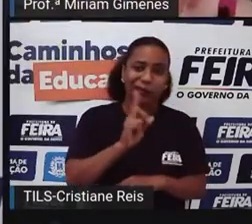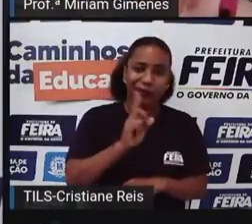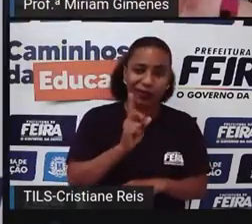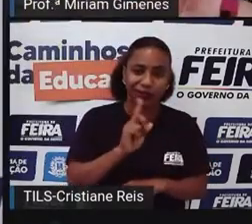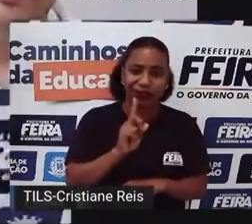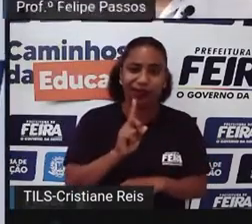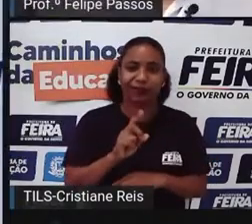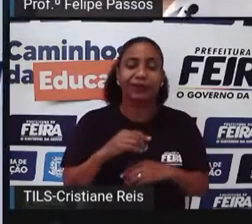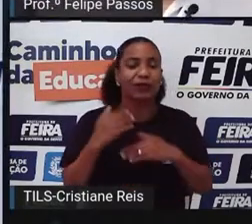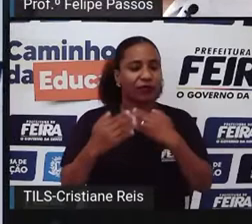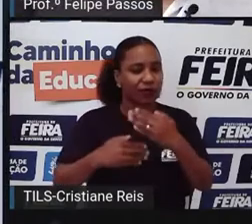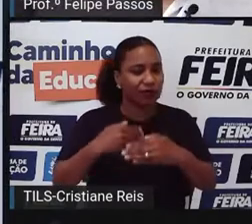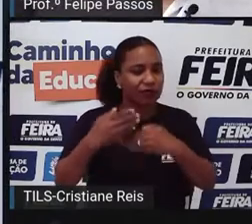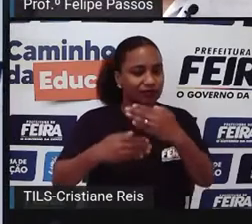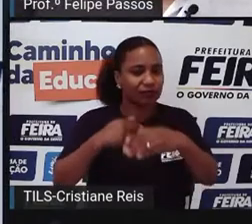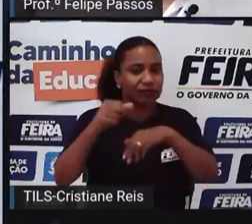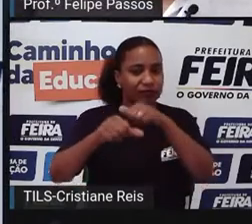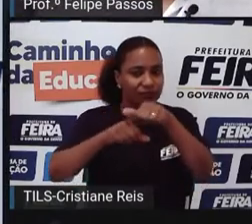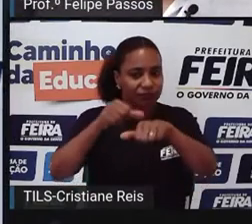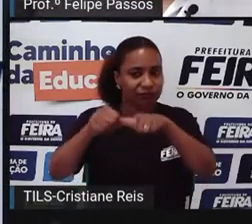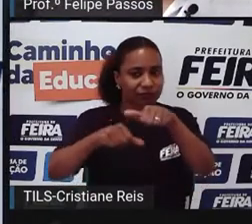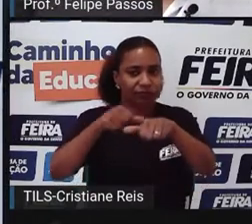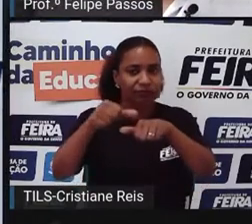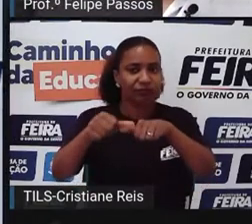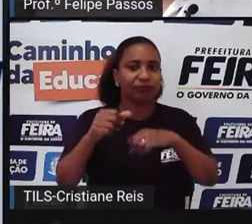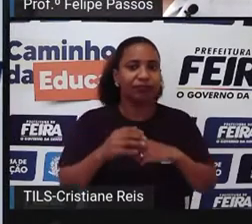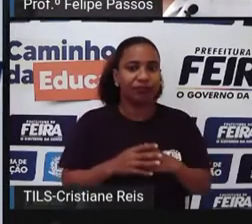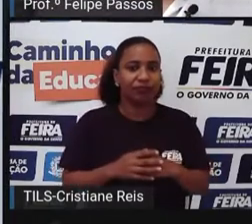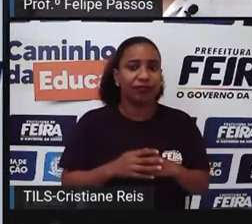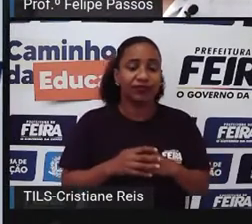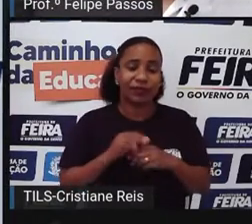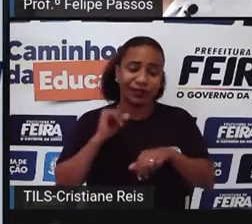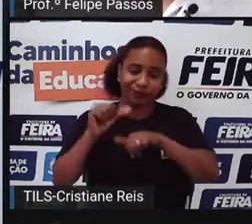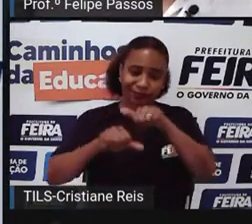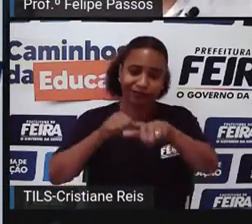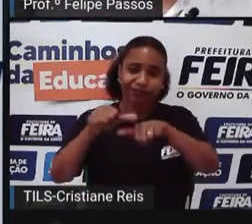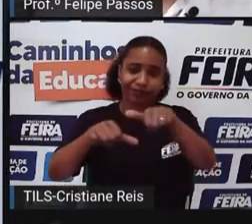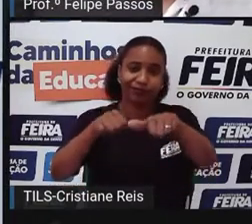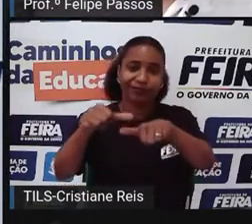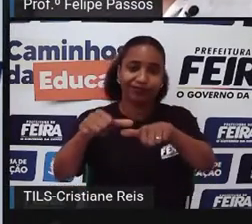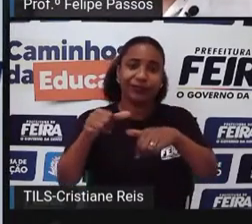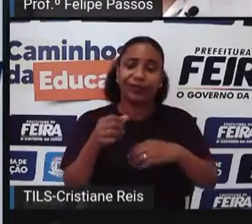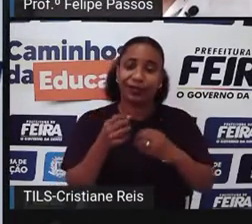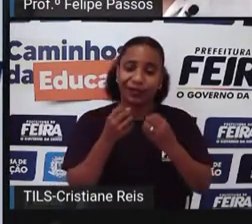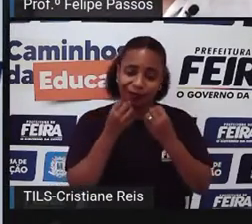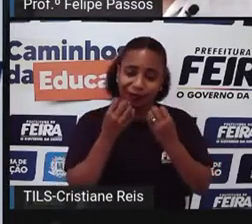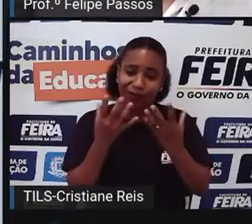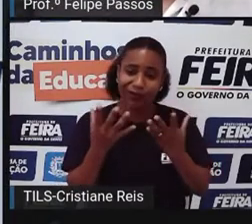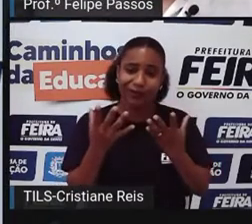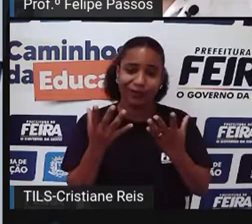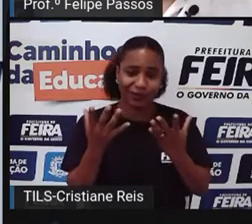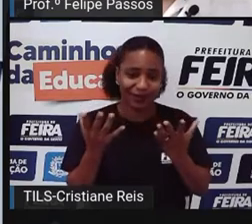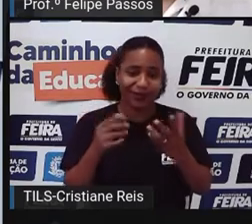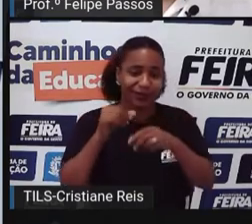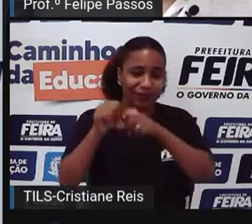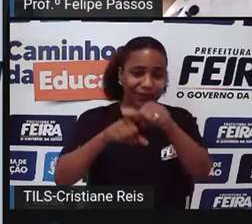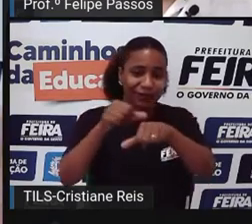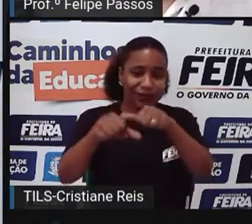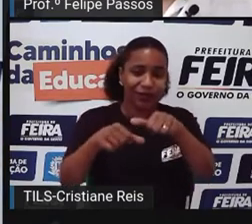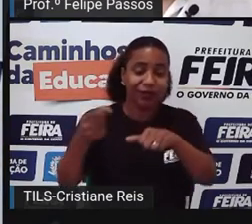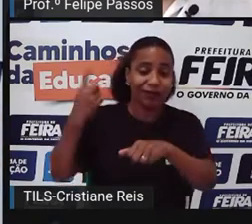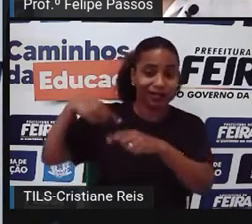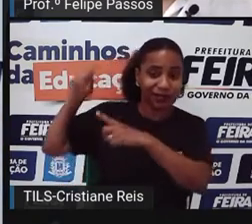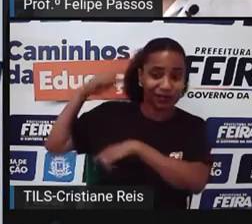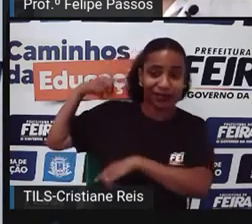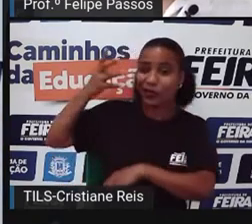tudo vai amadurecendo Né Nós vivemos em mudanças Né Felipe Que bom Do jeito que era Quando eu era criança Para hoje Mudou